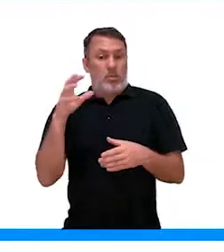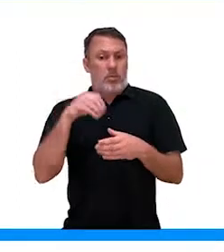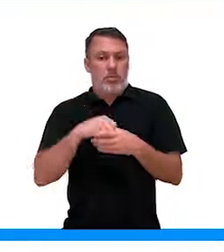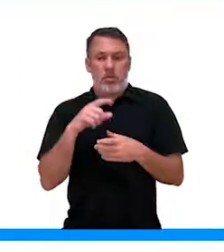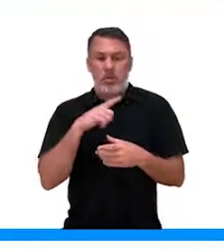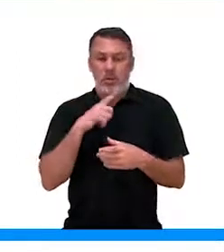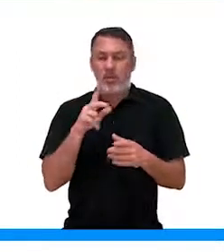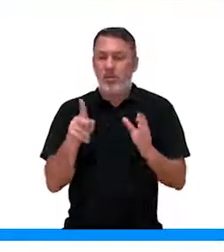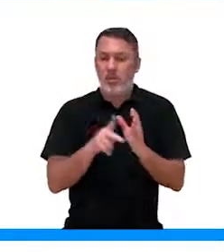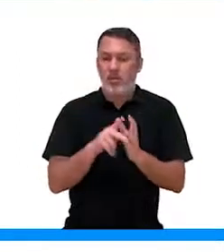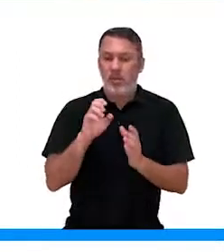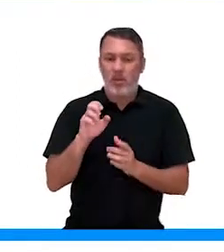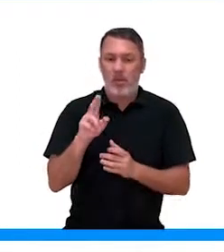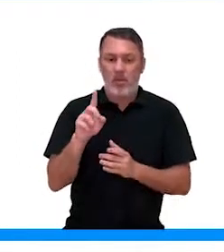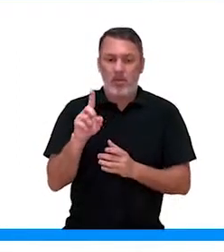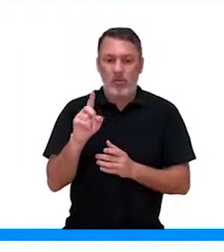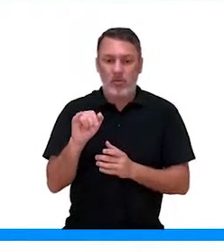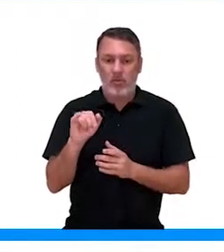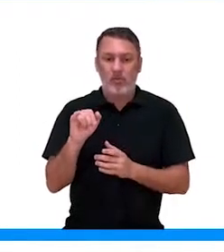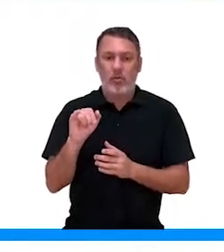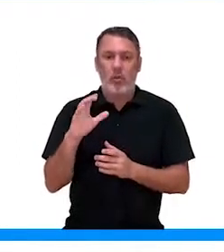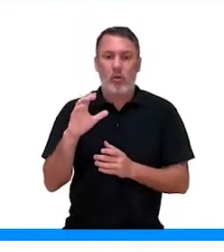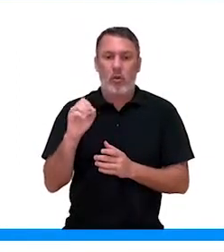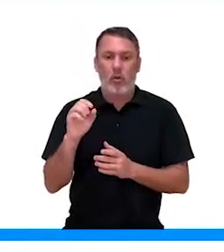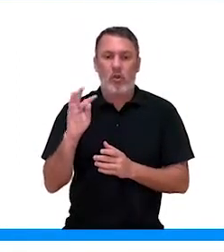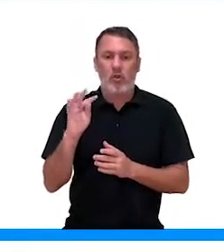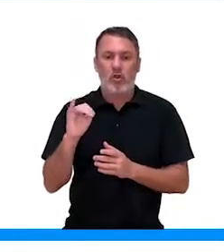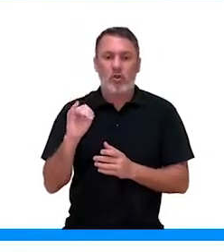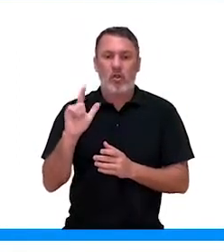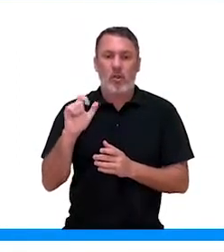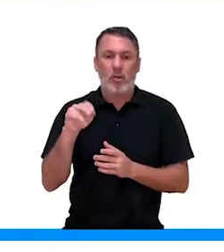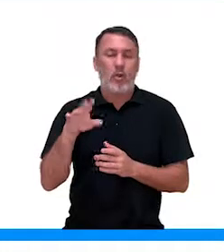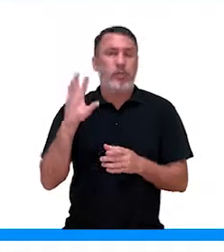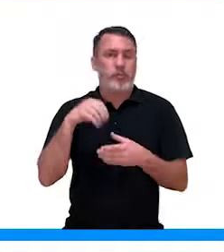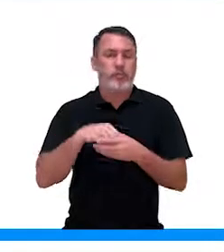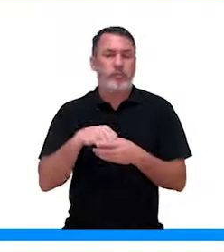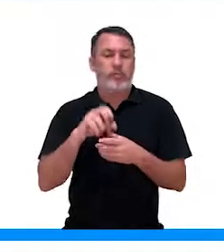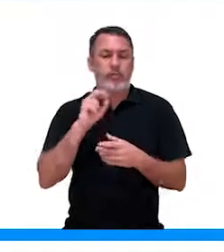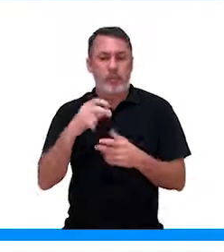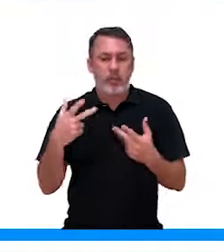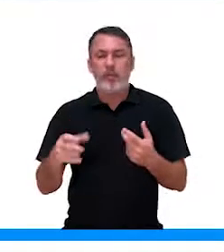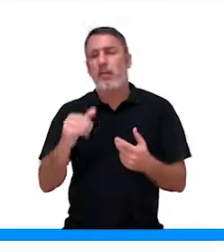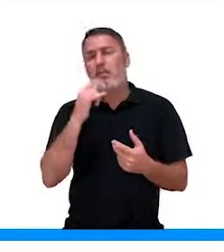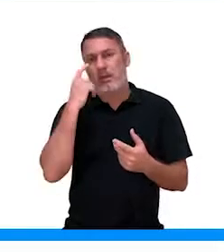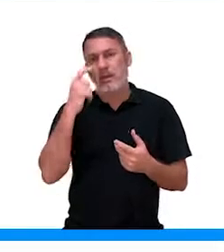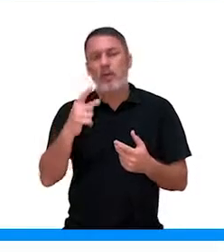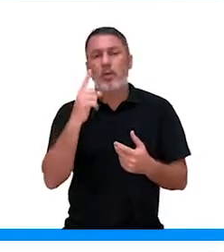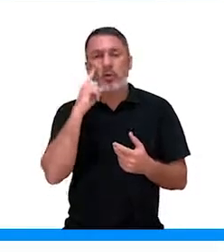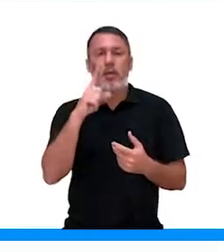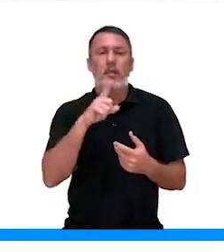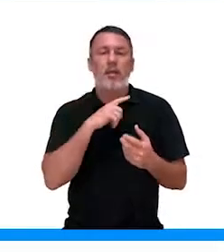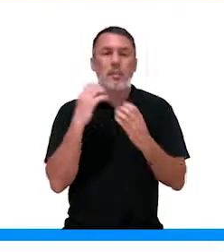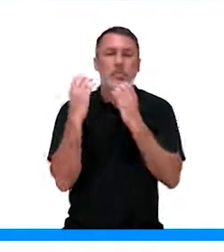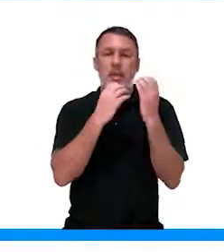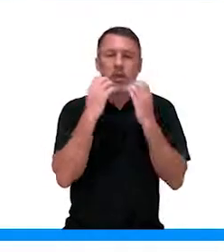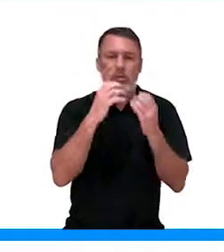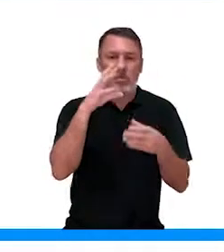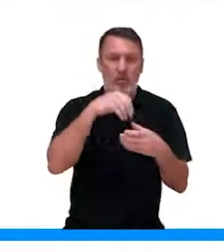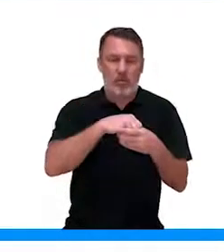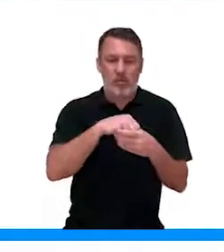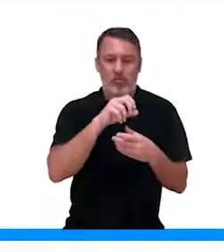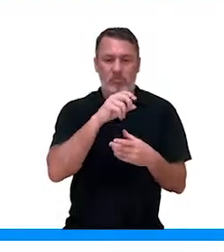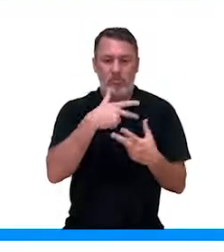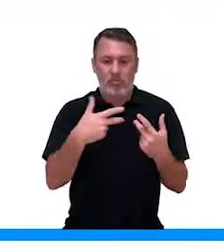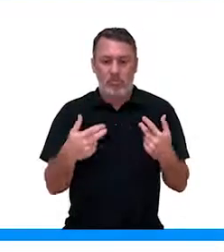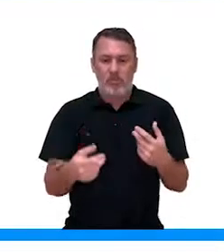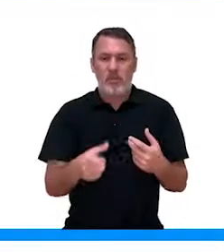eudicotiledônias, mas não é para as mono. Olha só que interessante, gente. Então, se eu tenho uma plantação de milho, por exemplo, que é uma